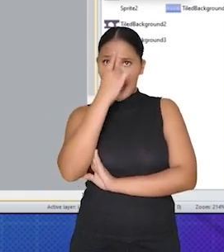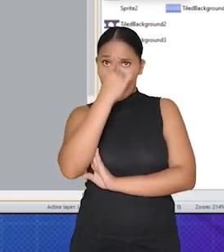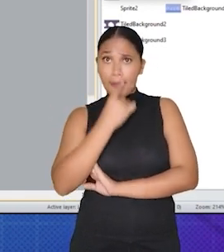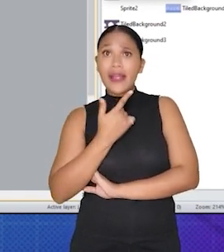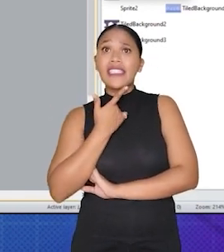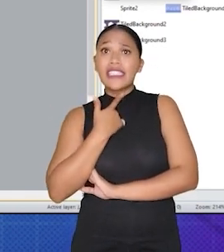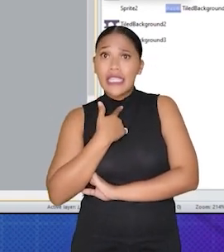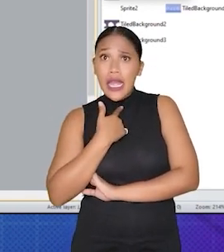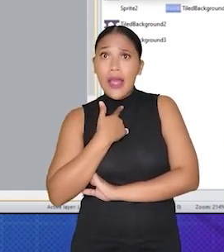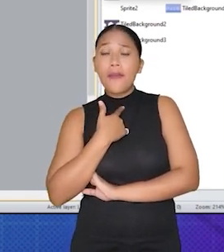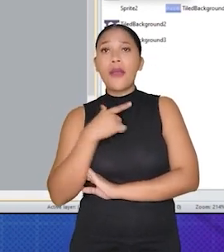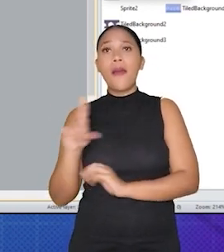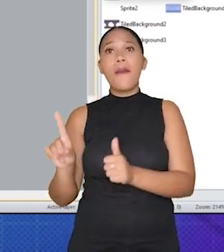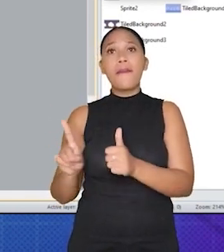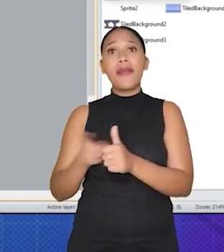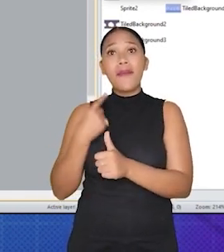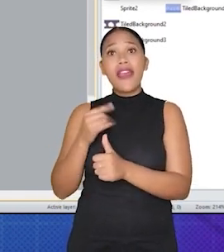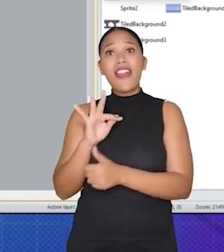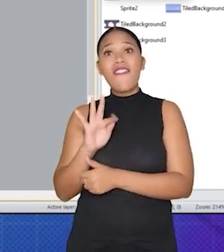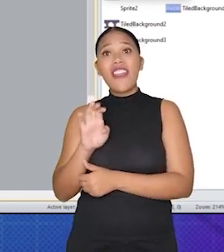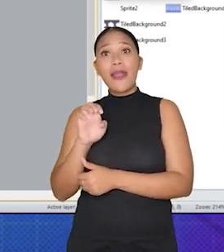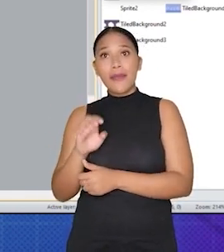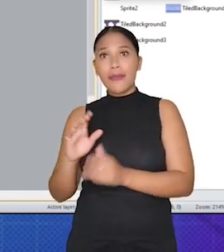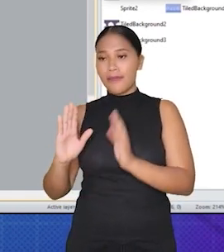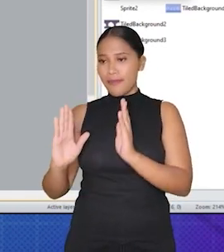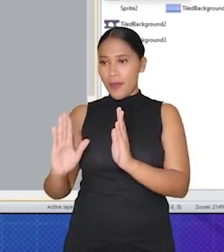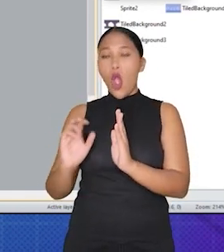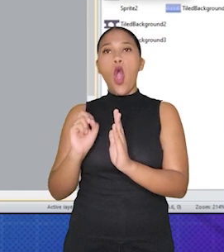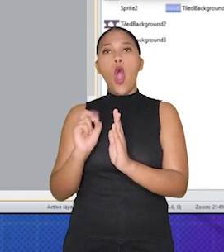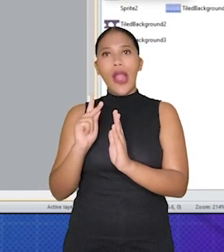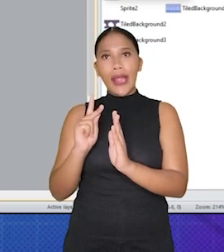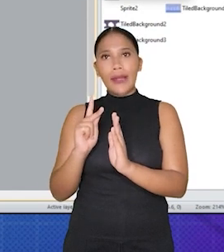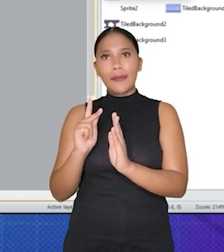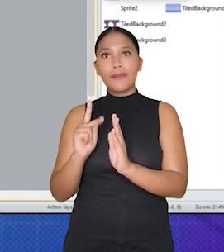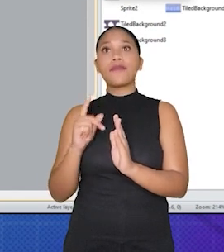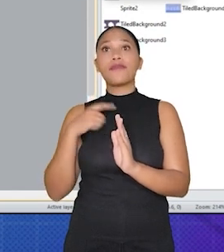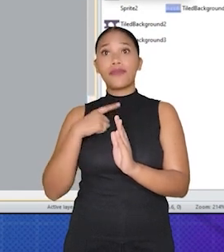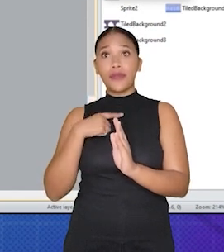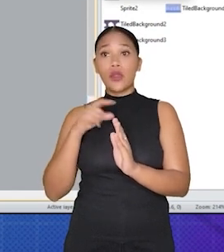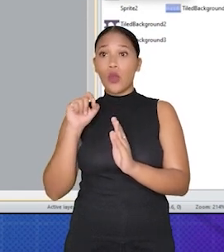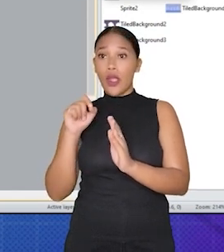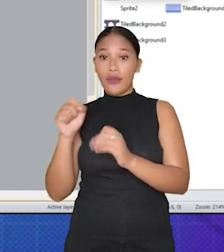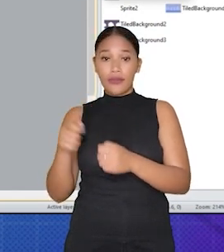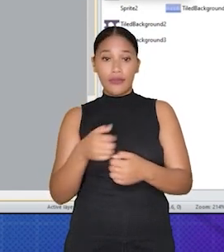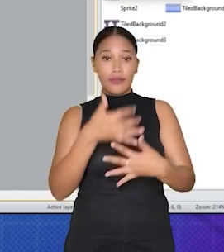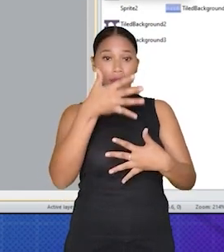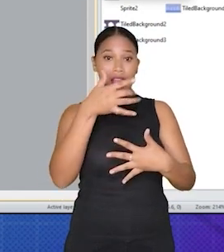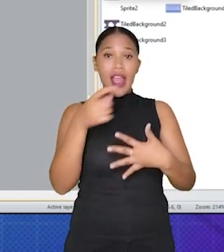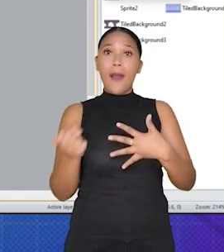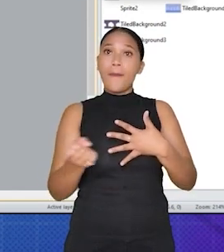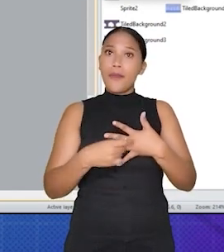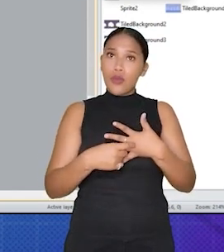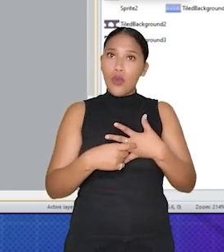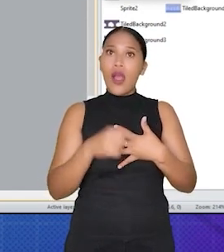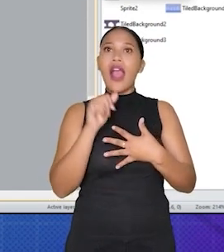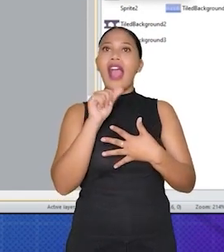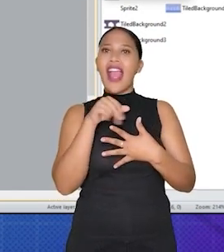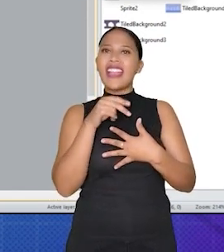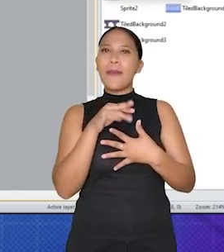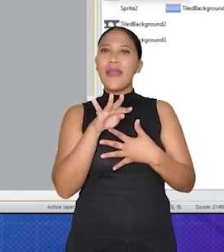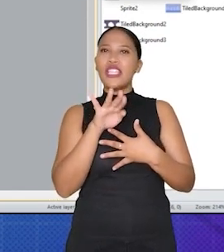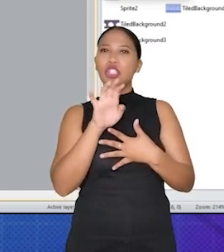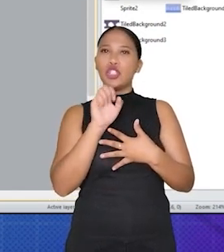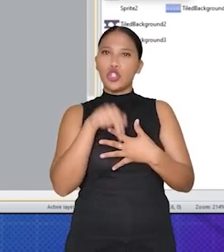imagem que deseja usar como a primeira frame da animação e clique em OK. Na janela Properties, clique em Animations,